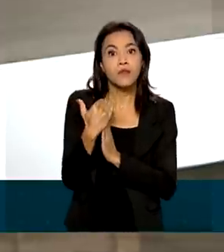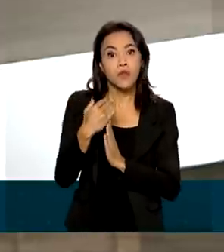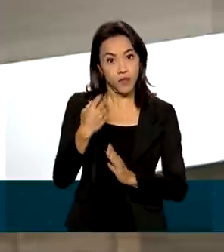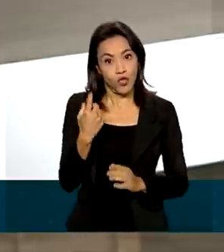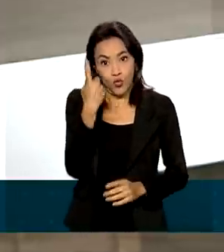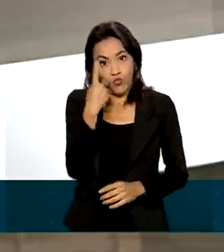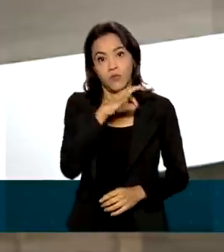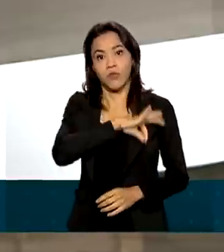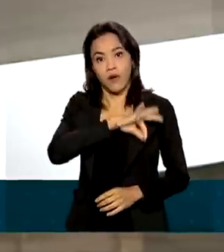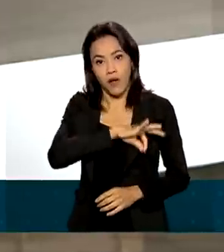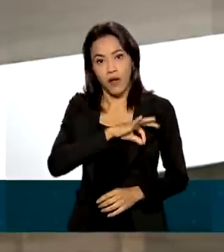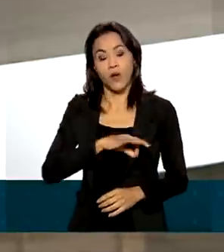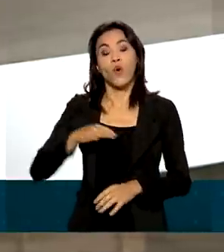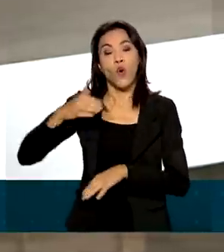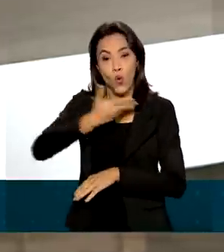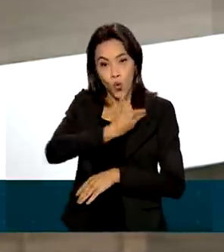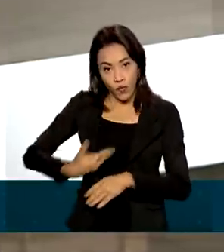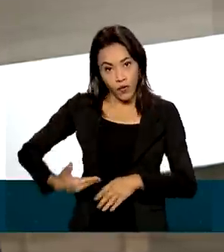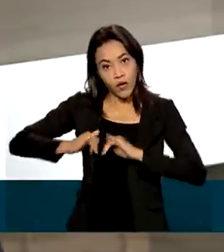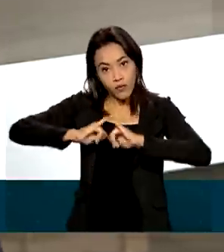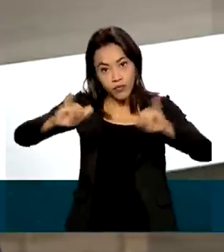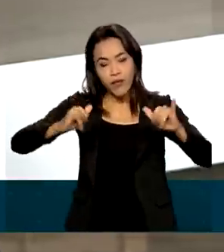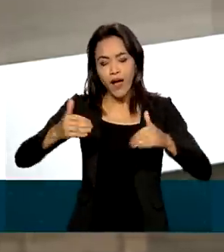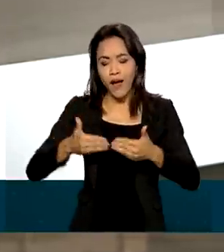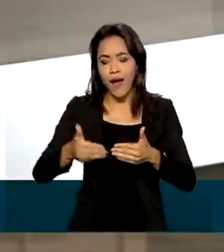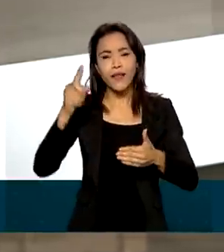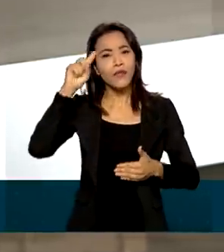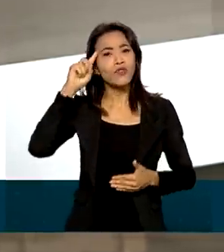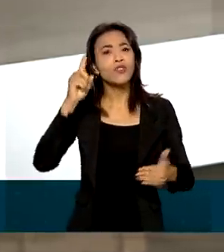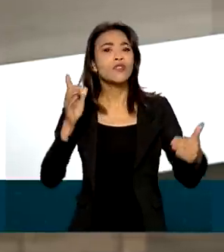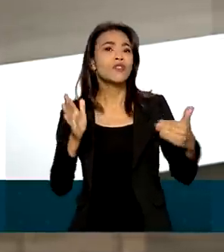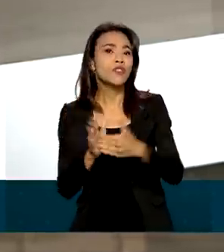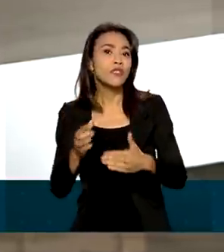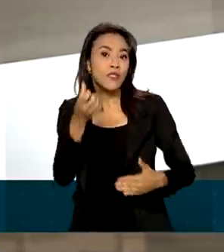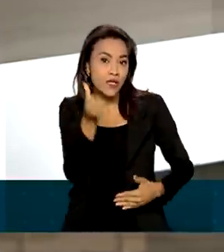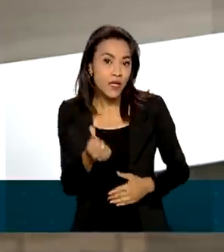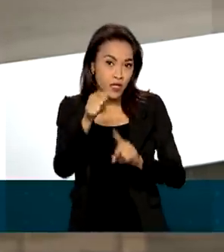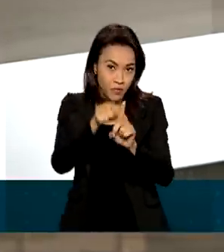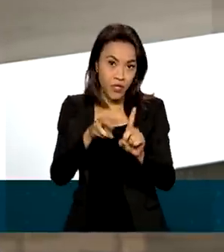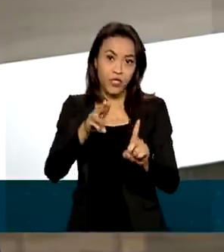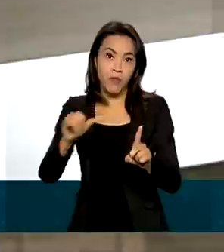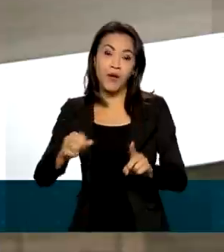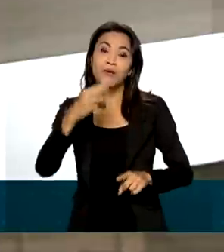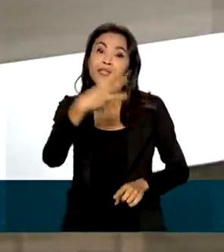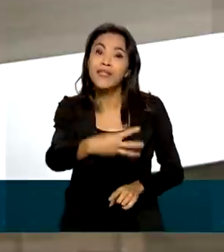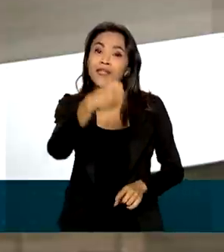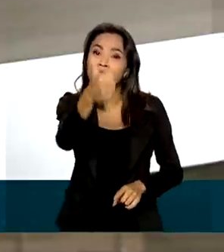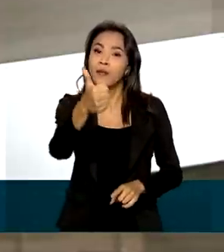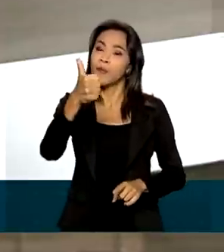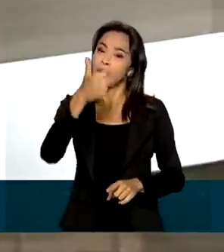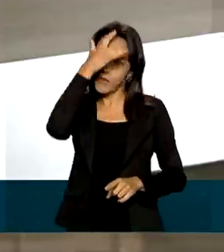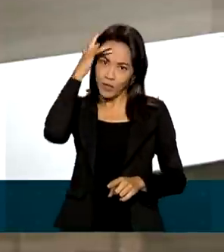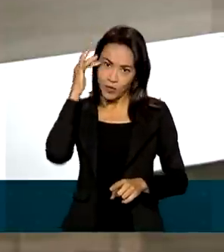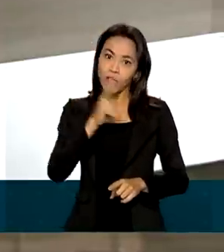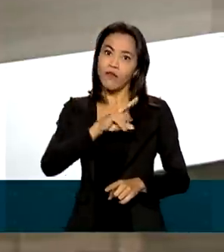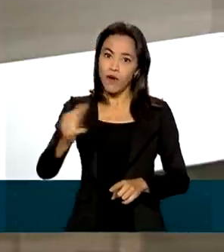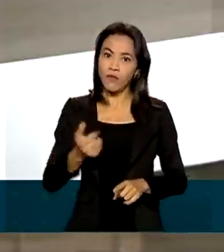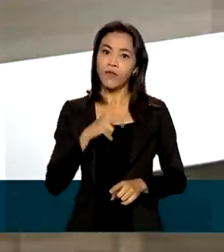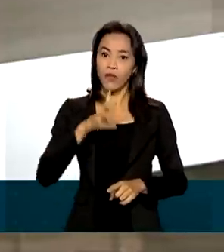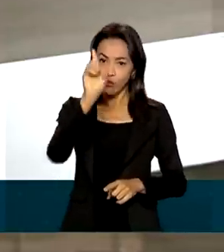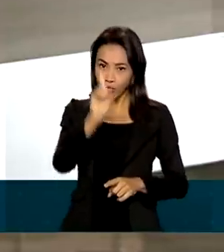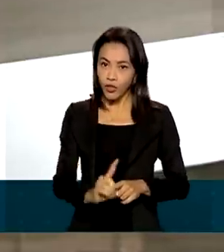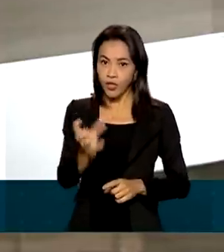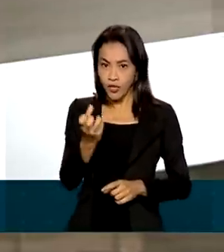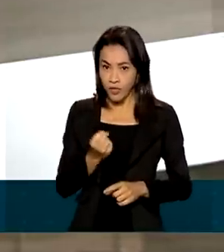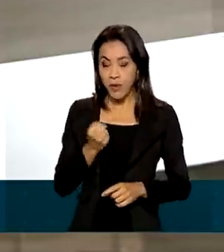mínimo. De acordo com o governo, até o dia 6 de maio, mais de 31 milhões de pessoas serão beneficiadas com essa medida entre aposentados